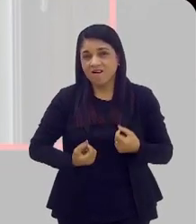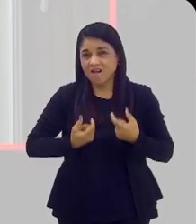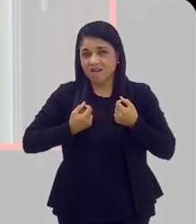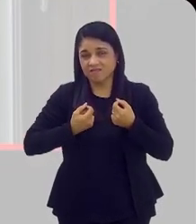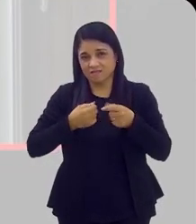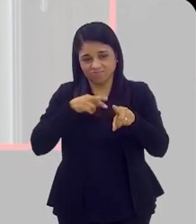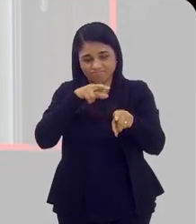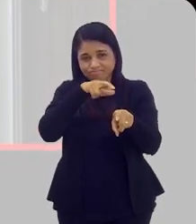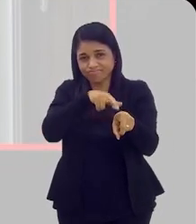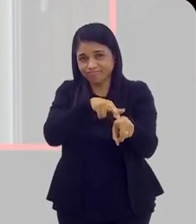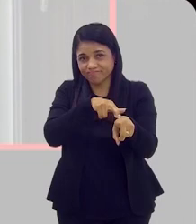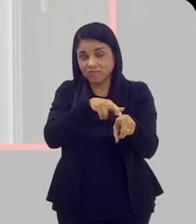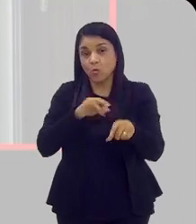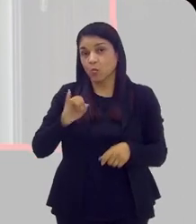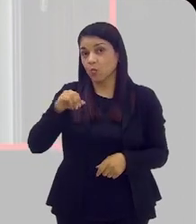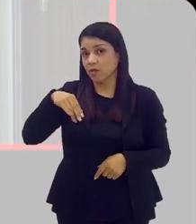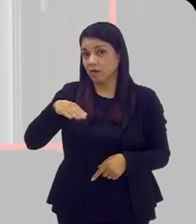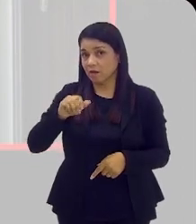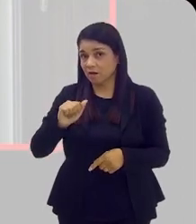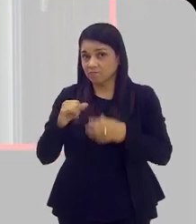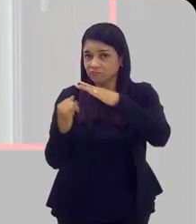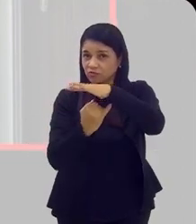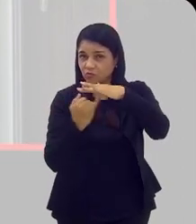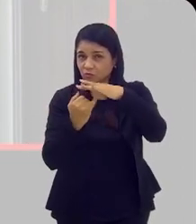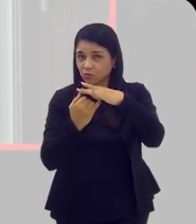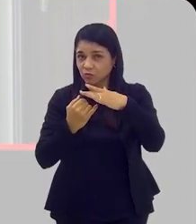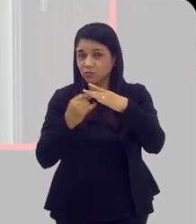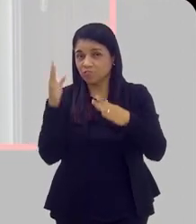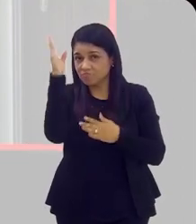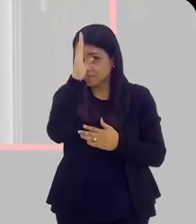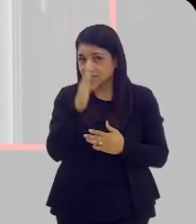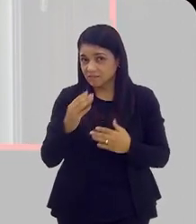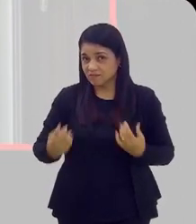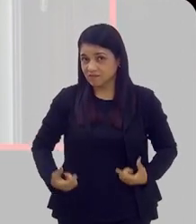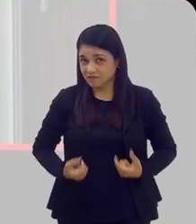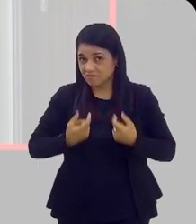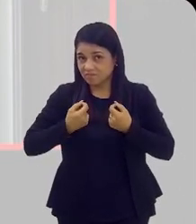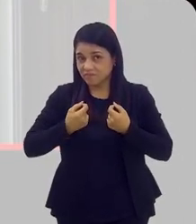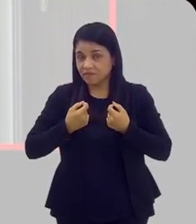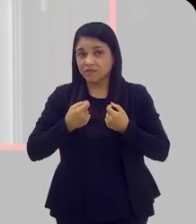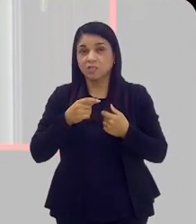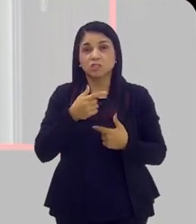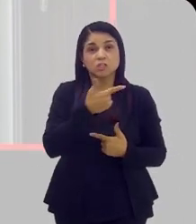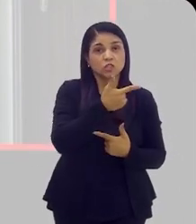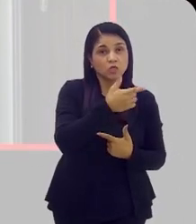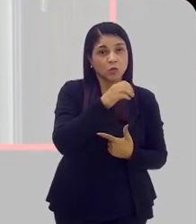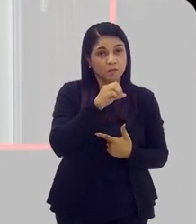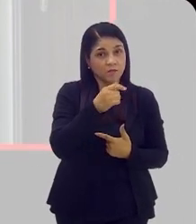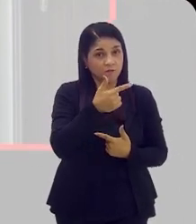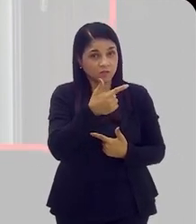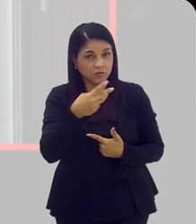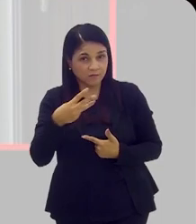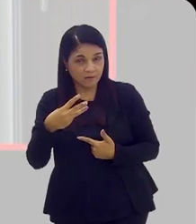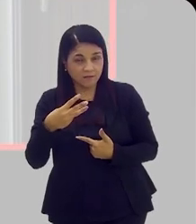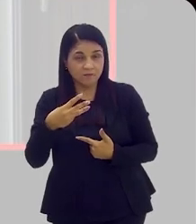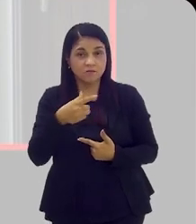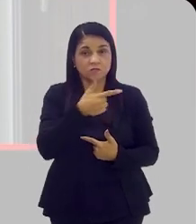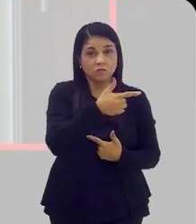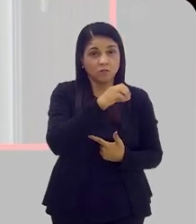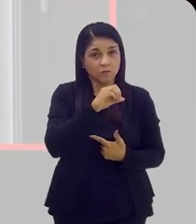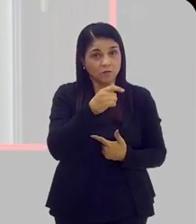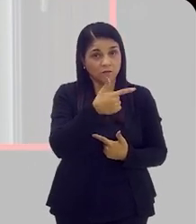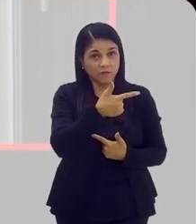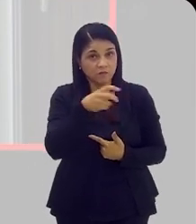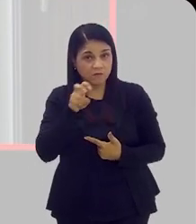país. E segundo o Inca, o Instituto Nacional do Câncer, a estimativa é que entre 2023 e 2025,